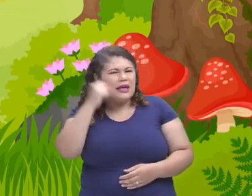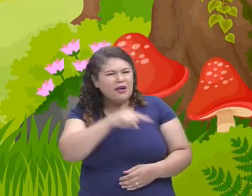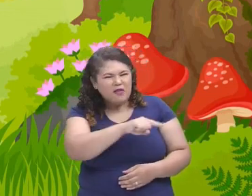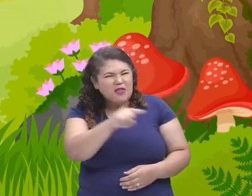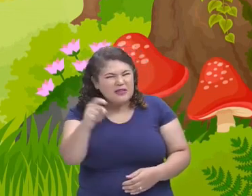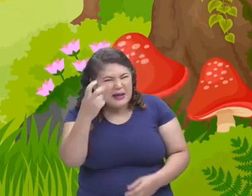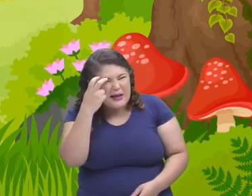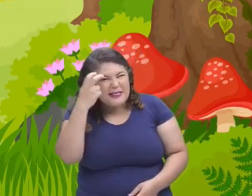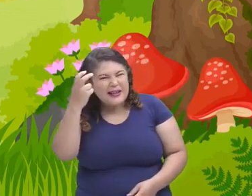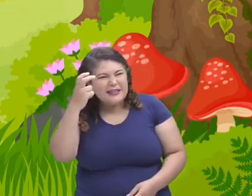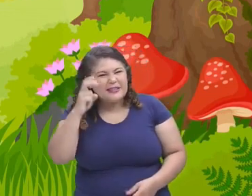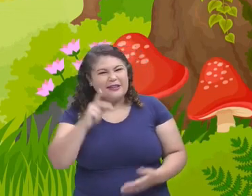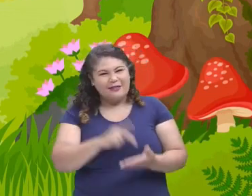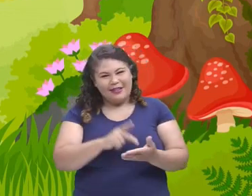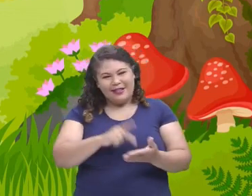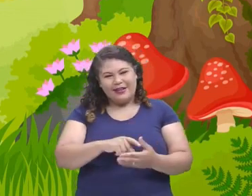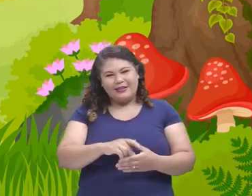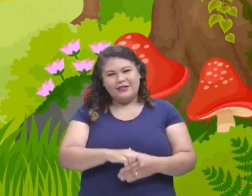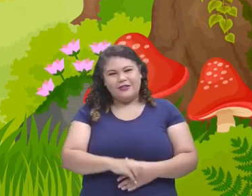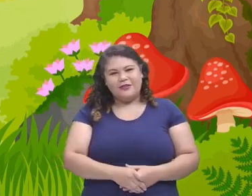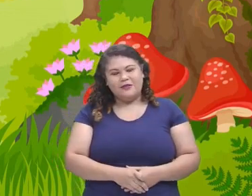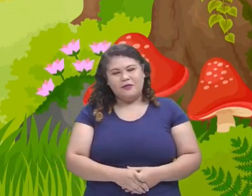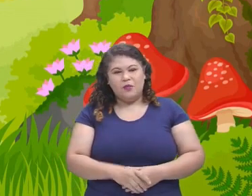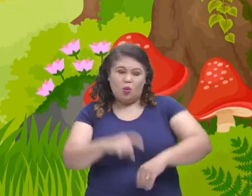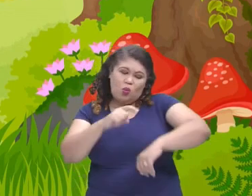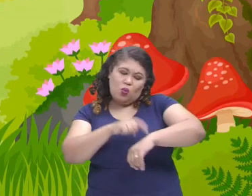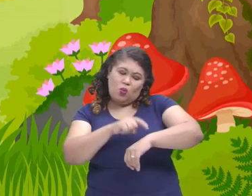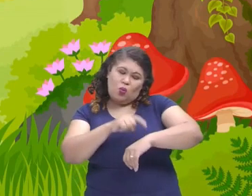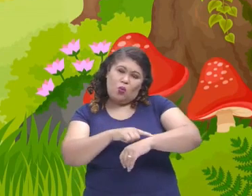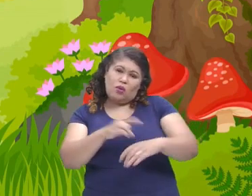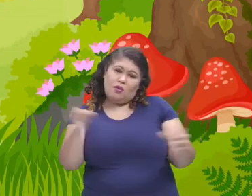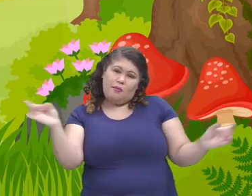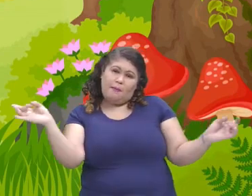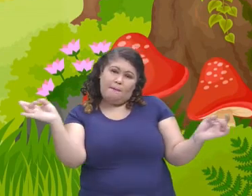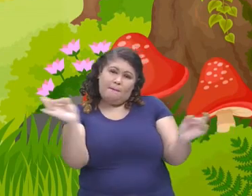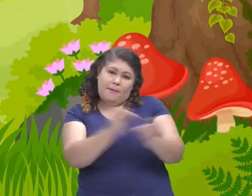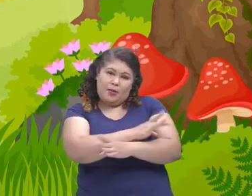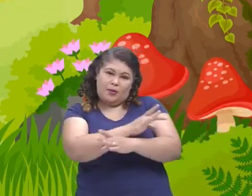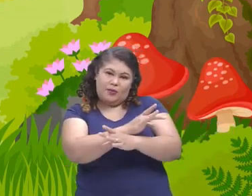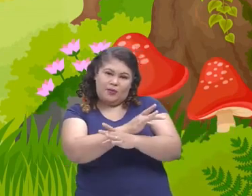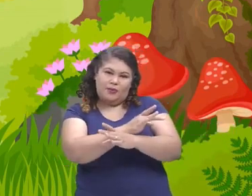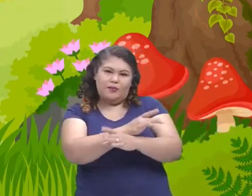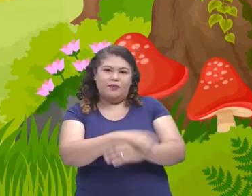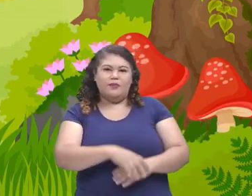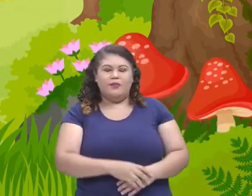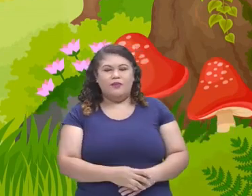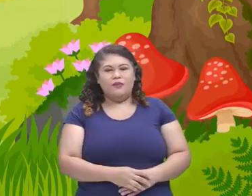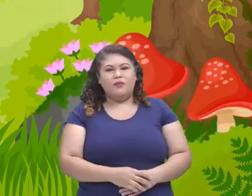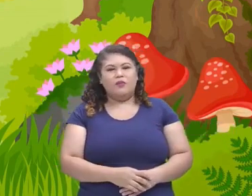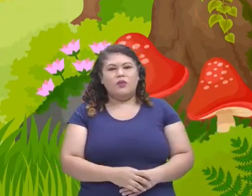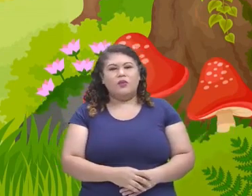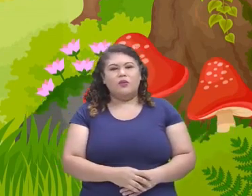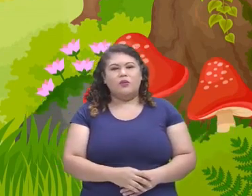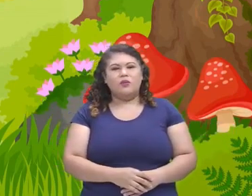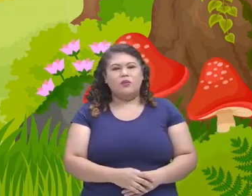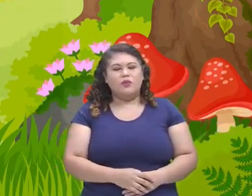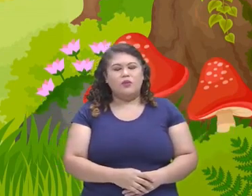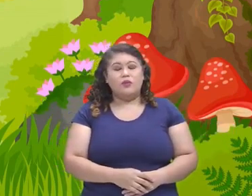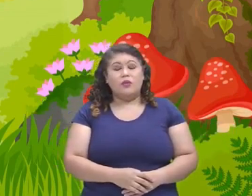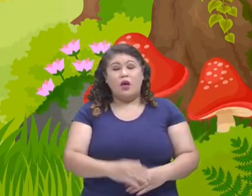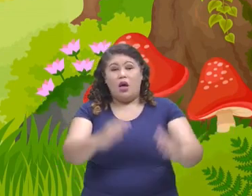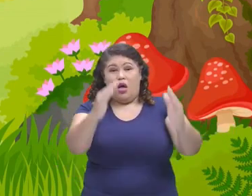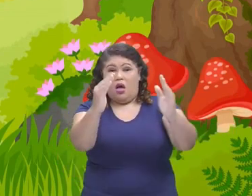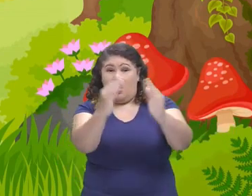inteligentes. E o nosso tempo agora, crianças, terminou. O que foi que aconteceu?